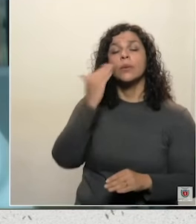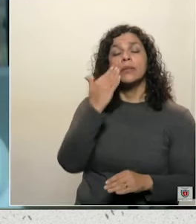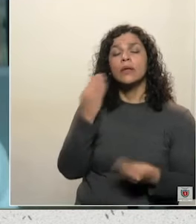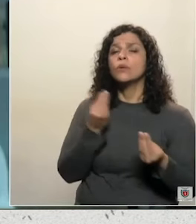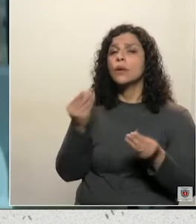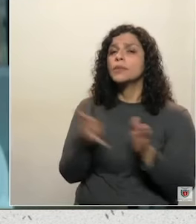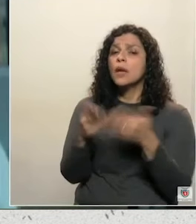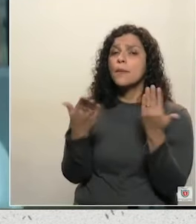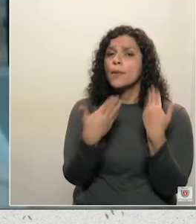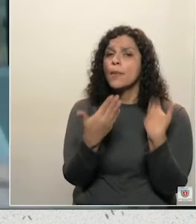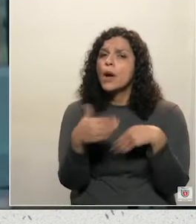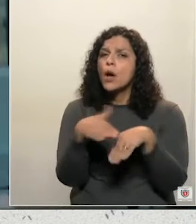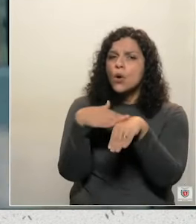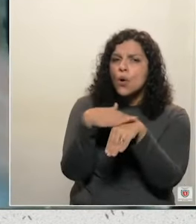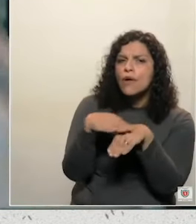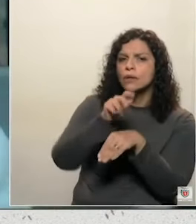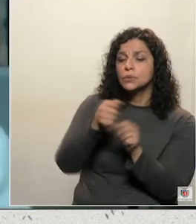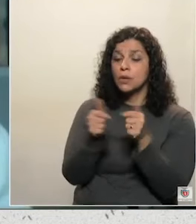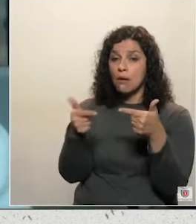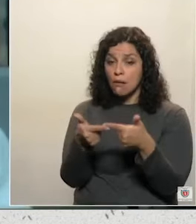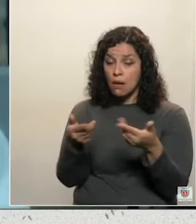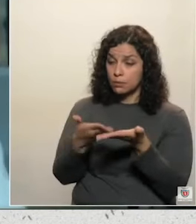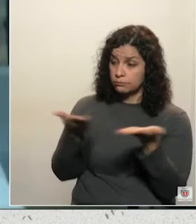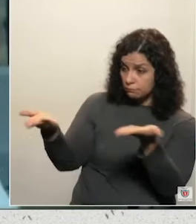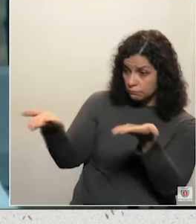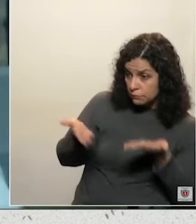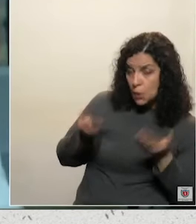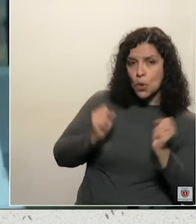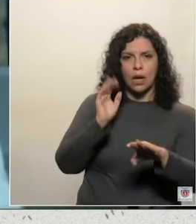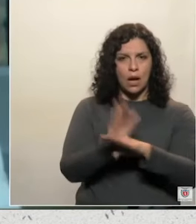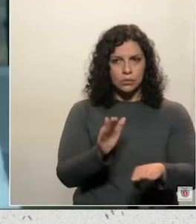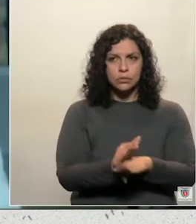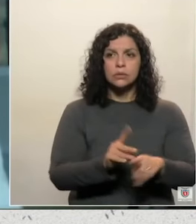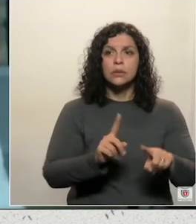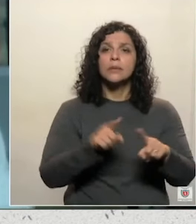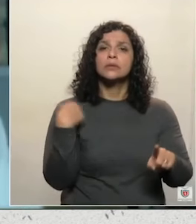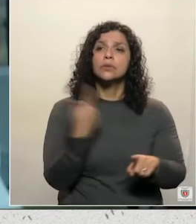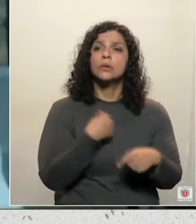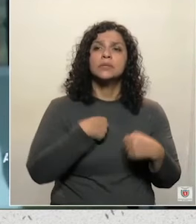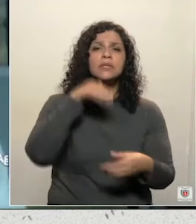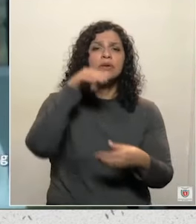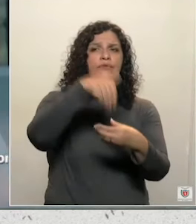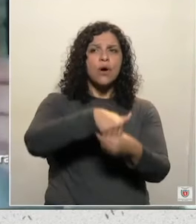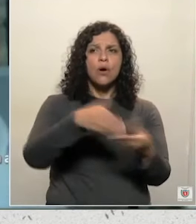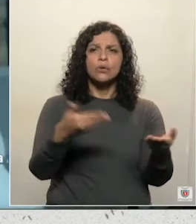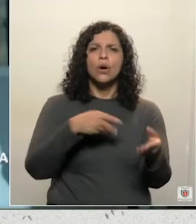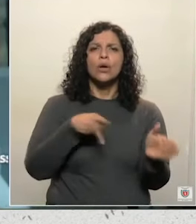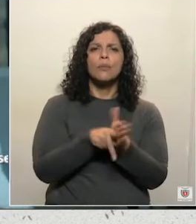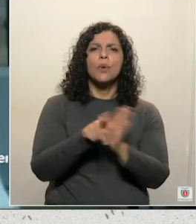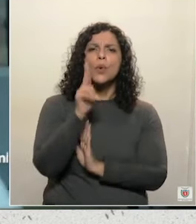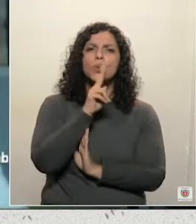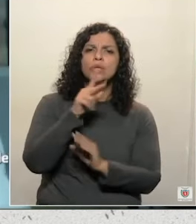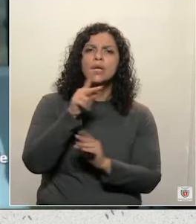uma profunda conversa com o governo. A Assembleia está aqui à disposição para ajudar, mas que a gente não vote em regime